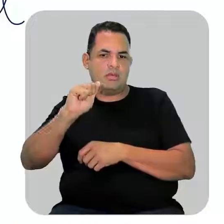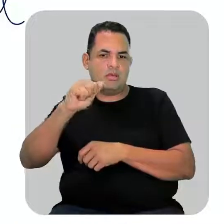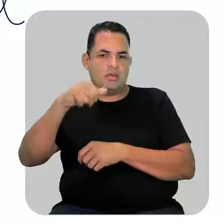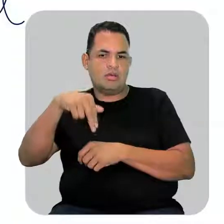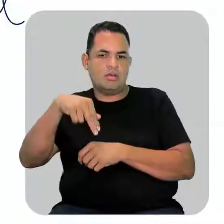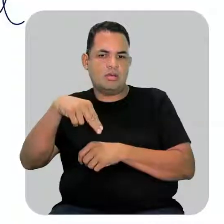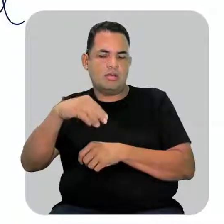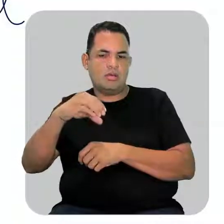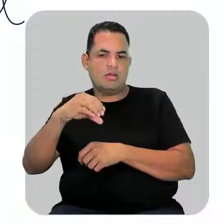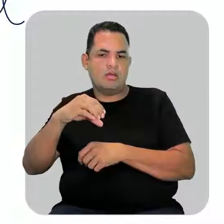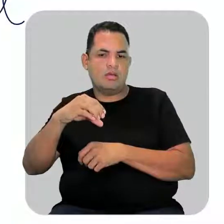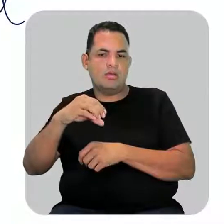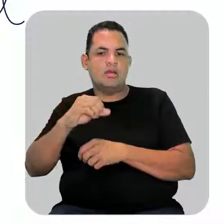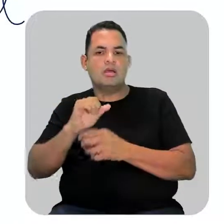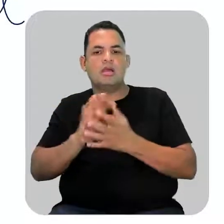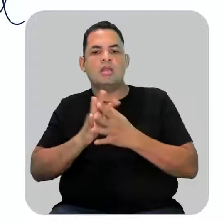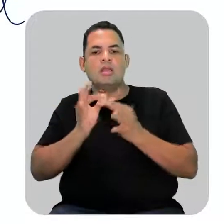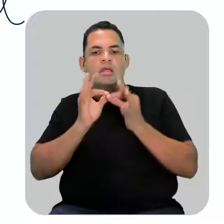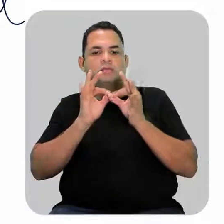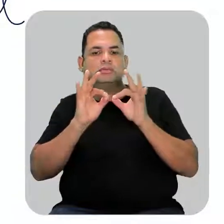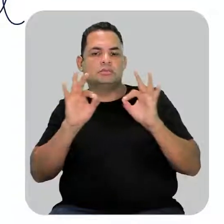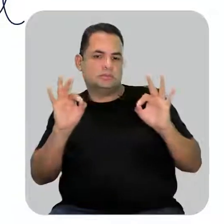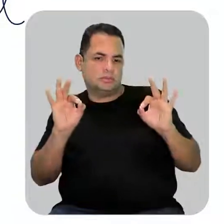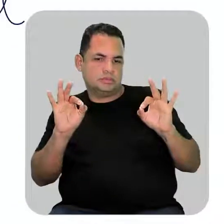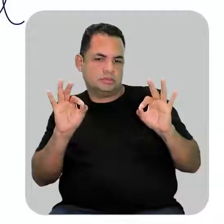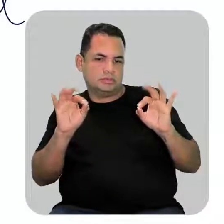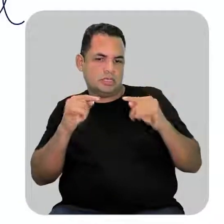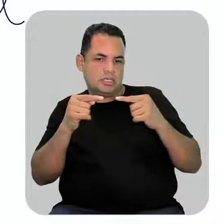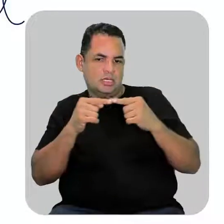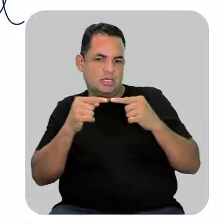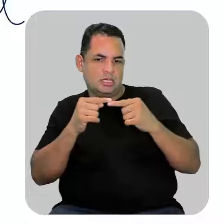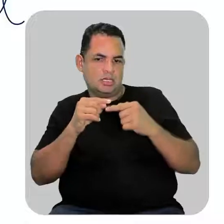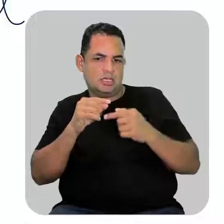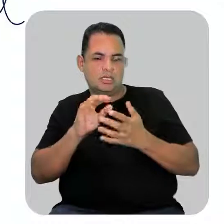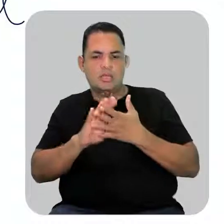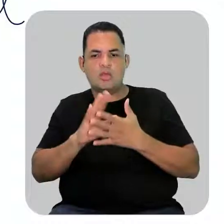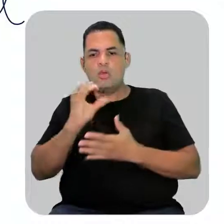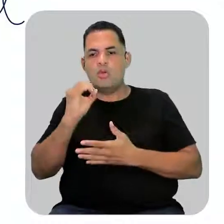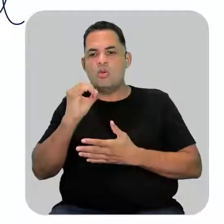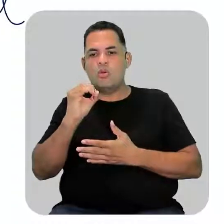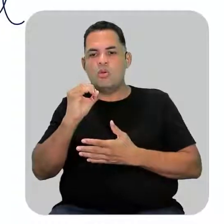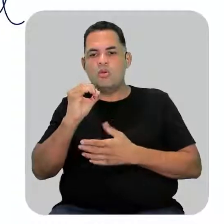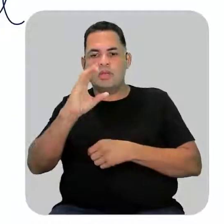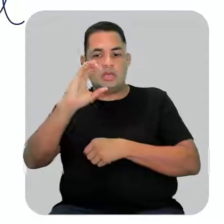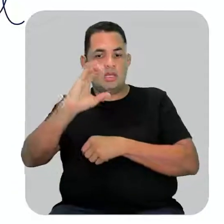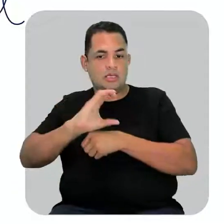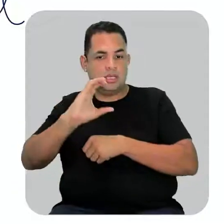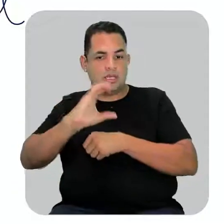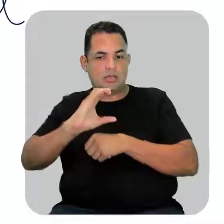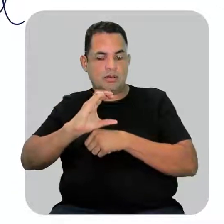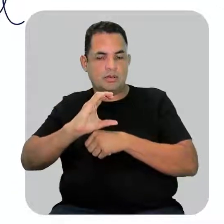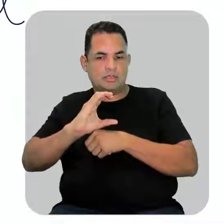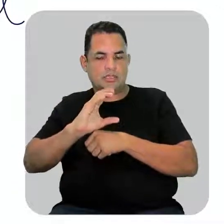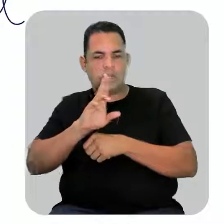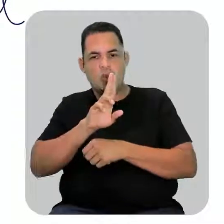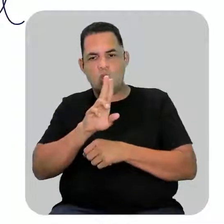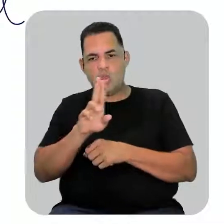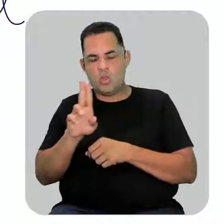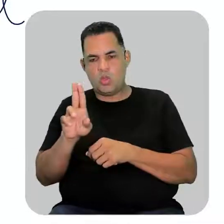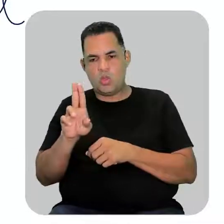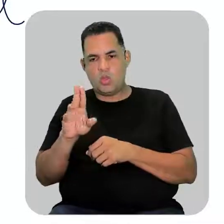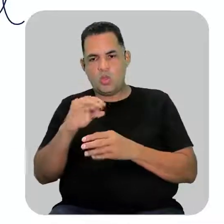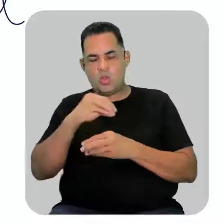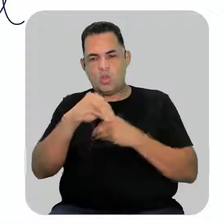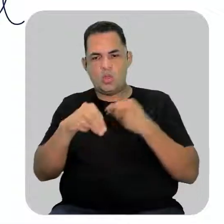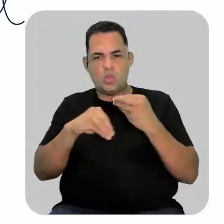ligação simples e a terminação com a letra O vem de hidrocarboneto. Então, o nome desse